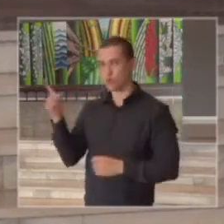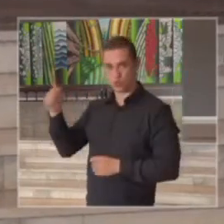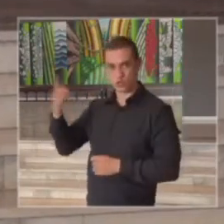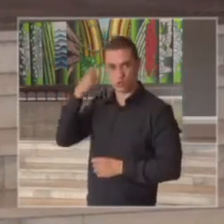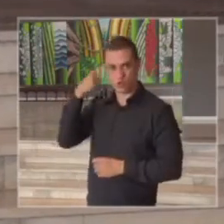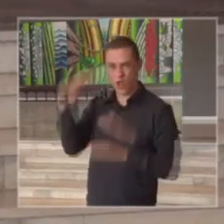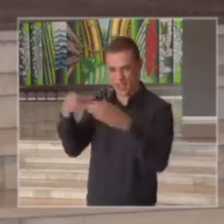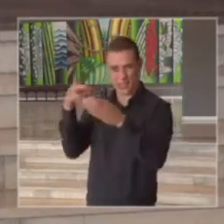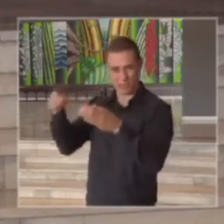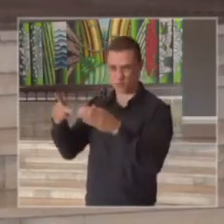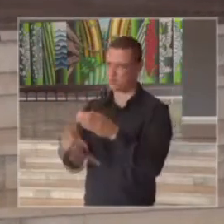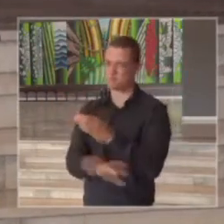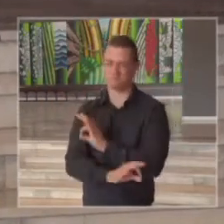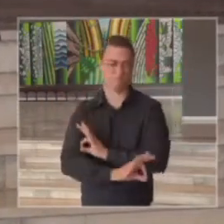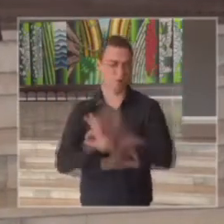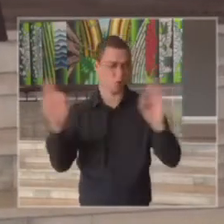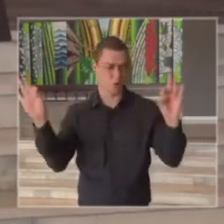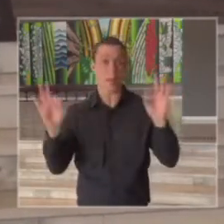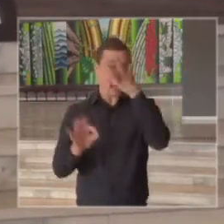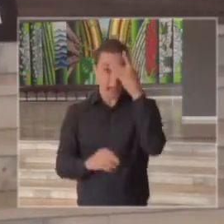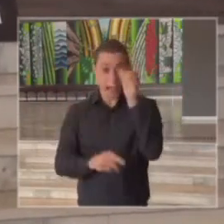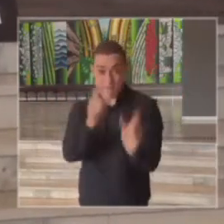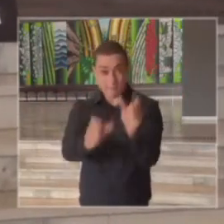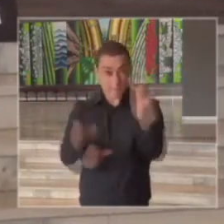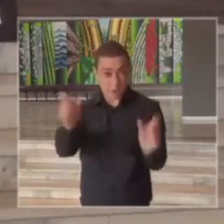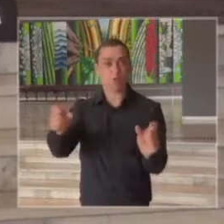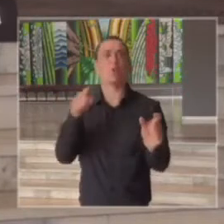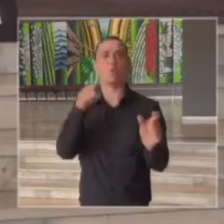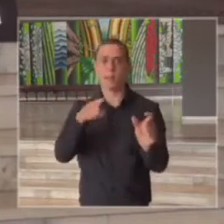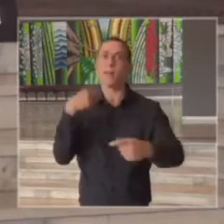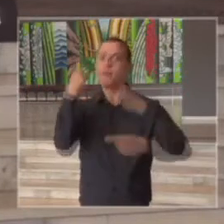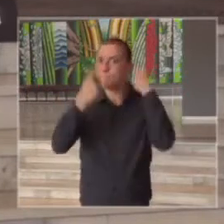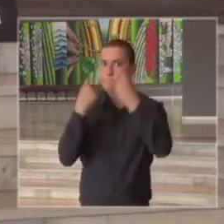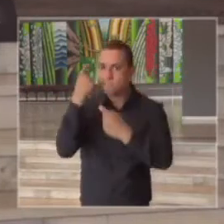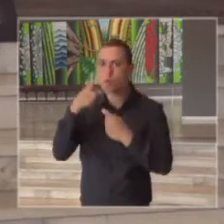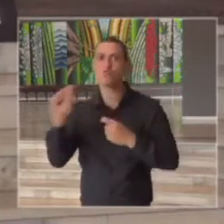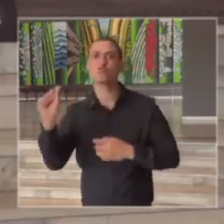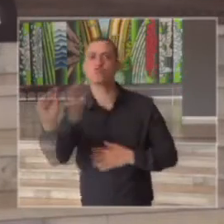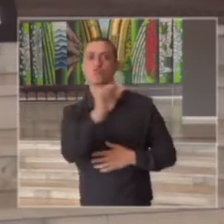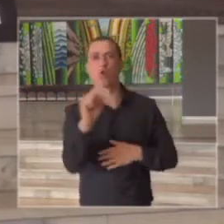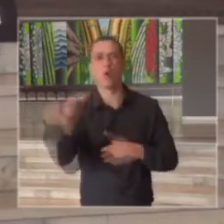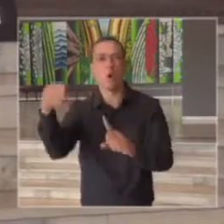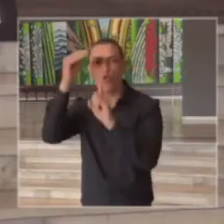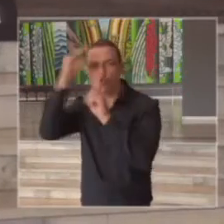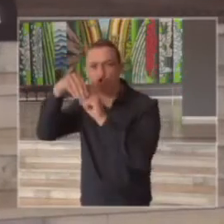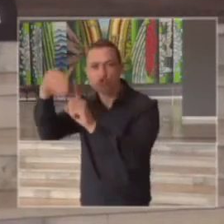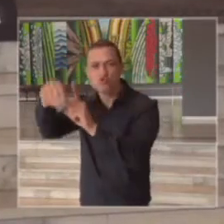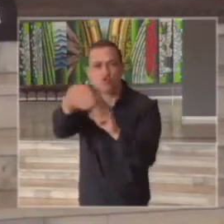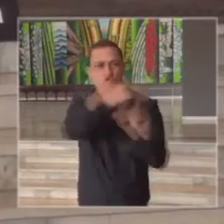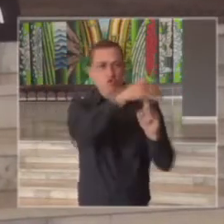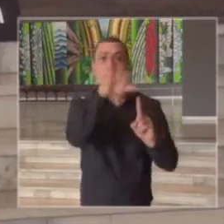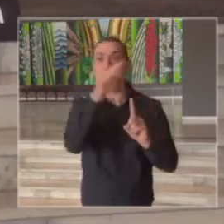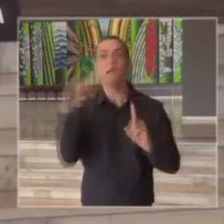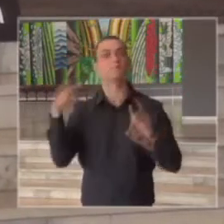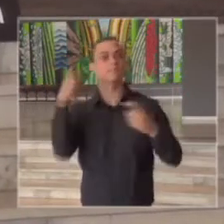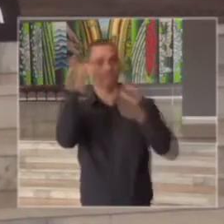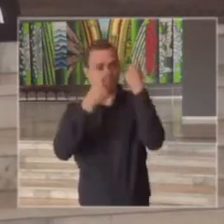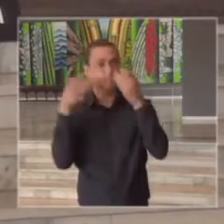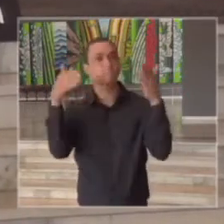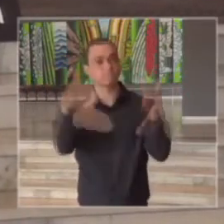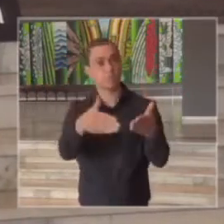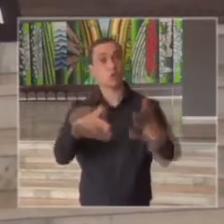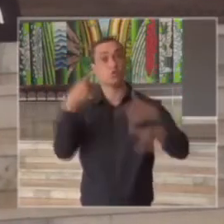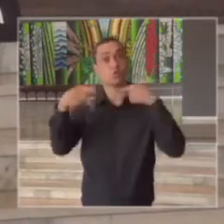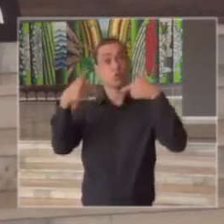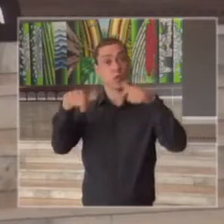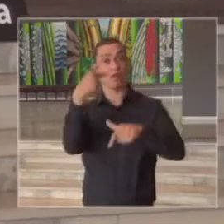primeira são as pessoas que estão se preocupando com as pessoas mais vulneráveis desse estado e o trabalho